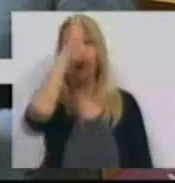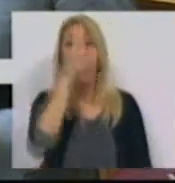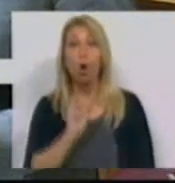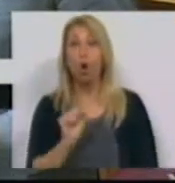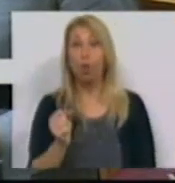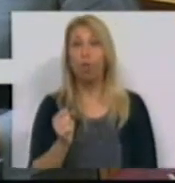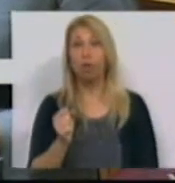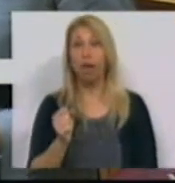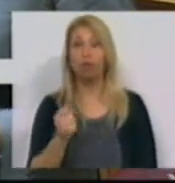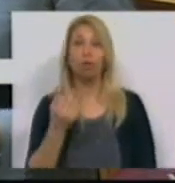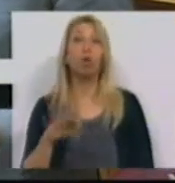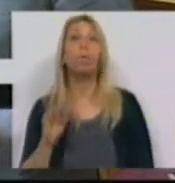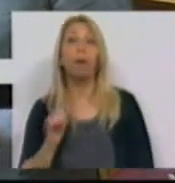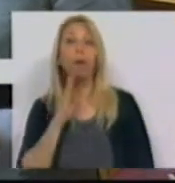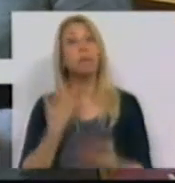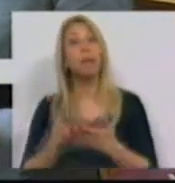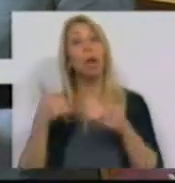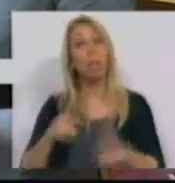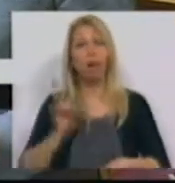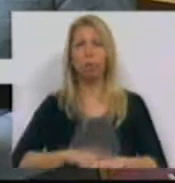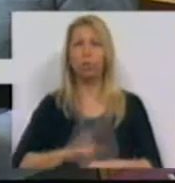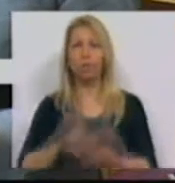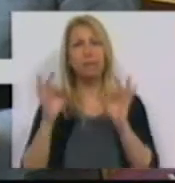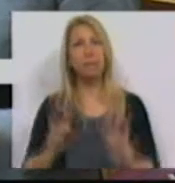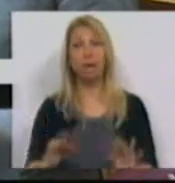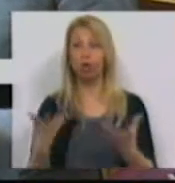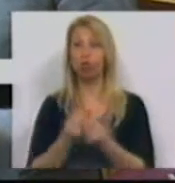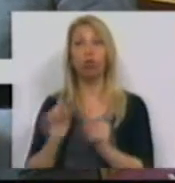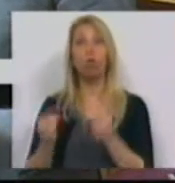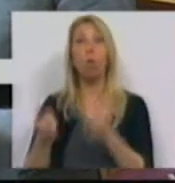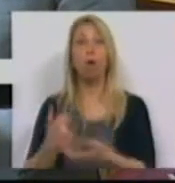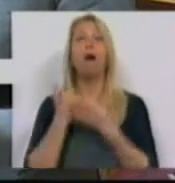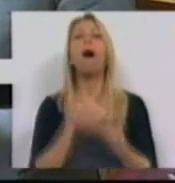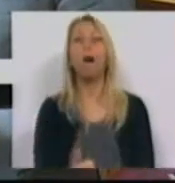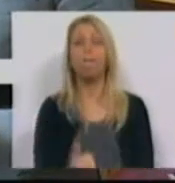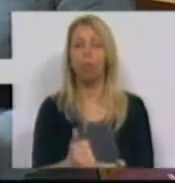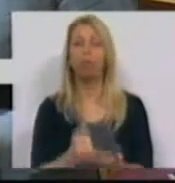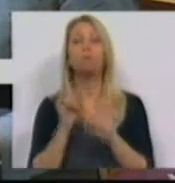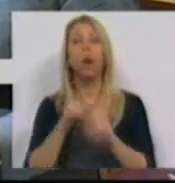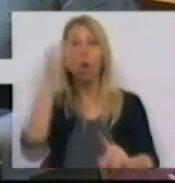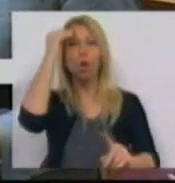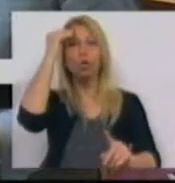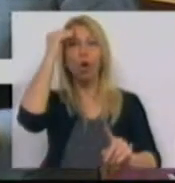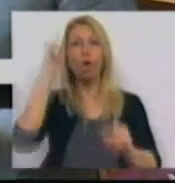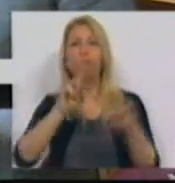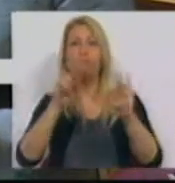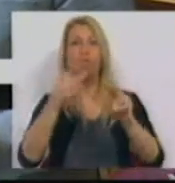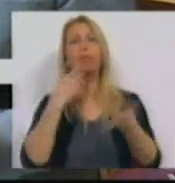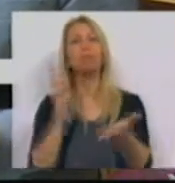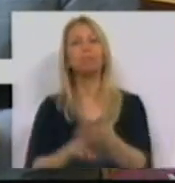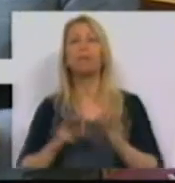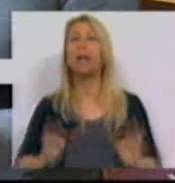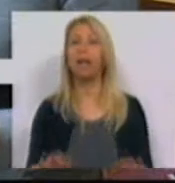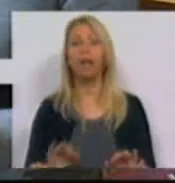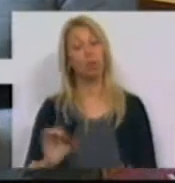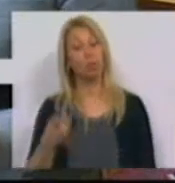deram bem, no tempo certo, com outros, o seu contributo para que o sonho se tornasse realidade. Não será o